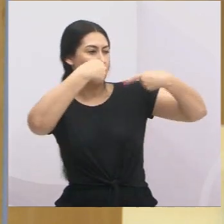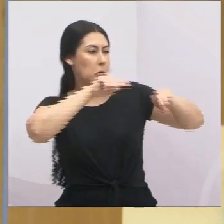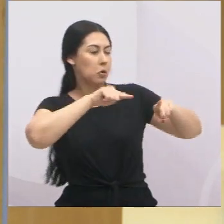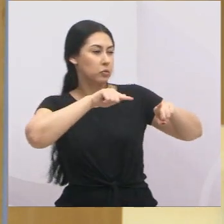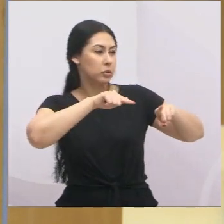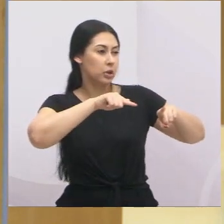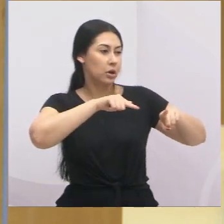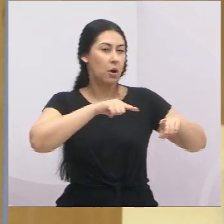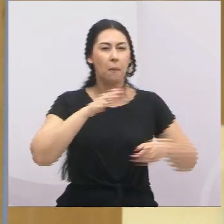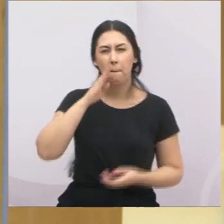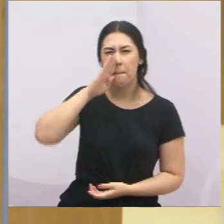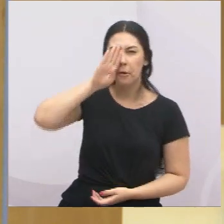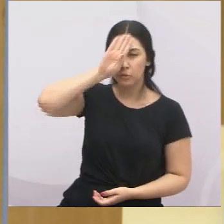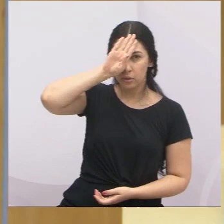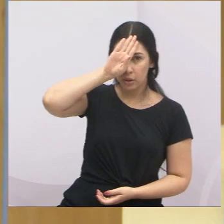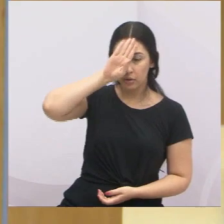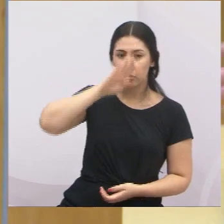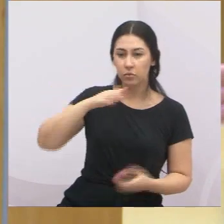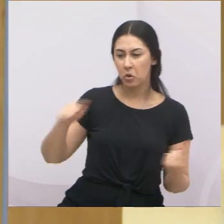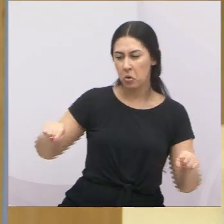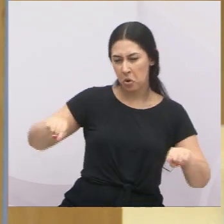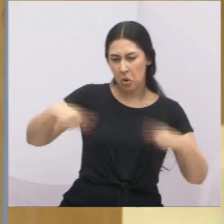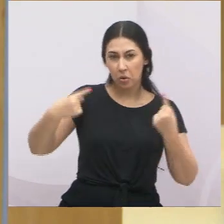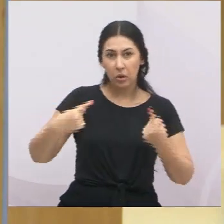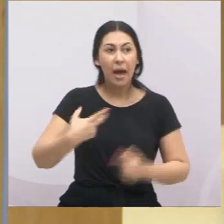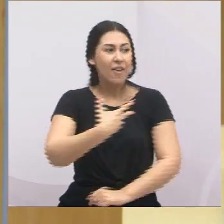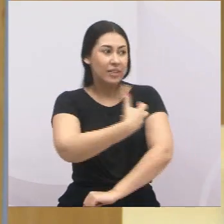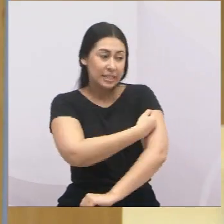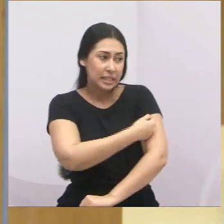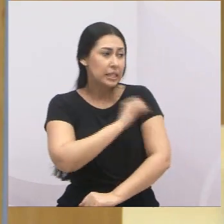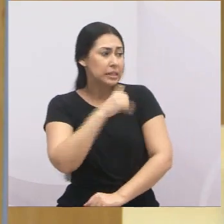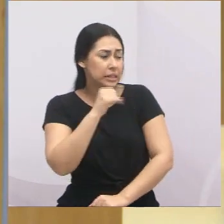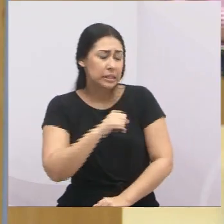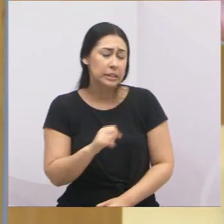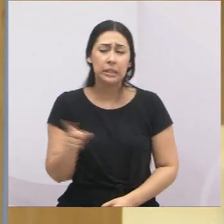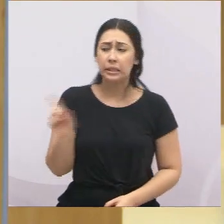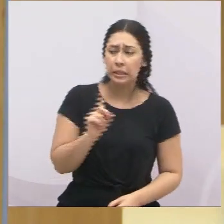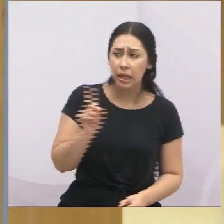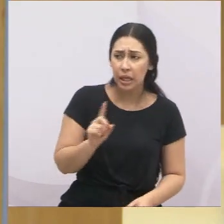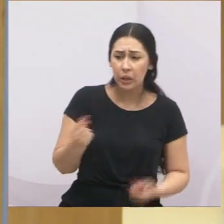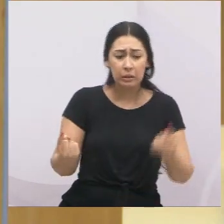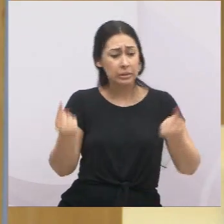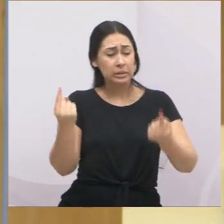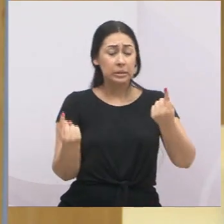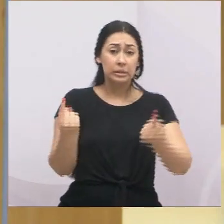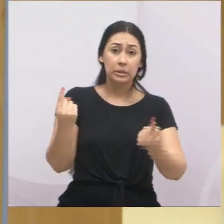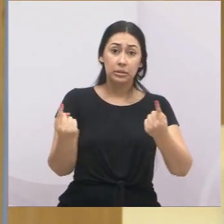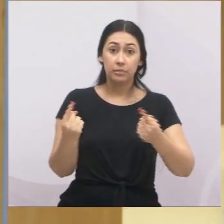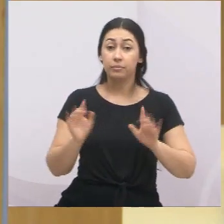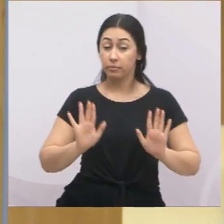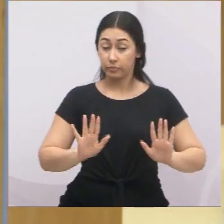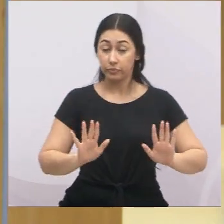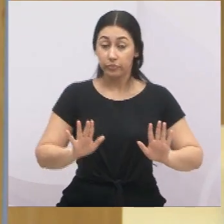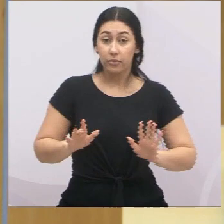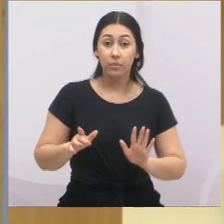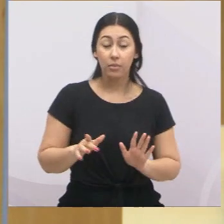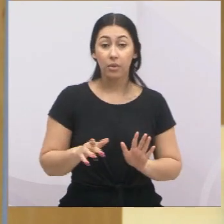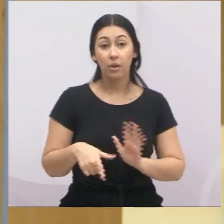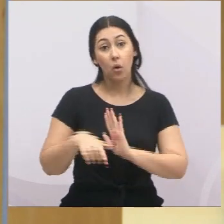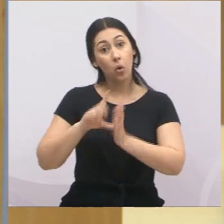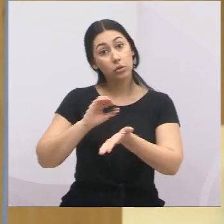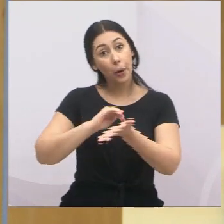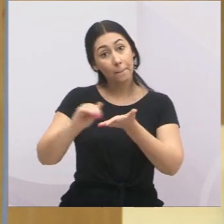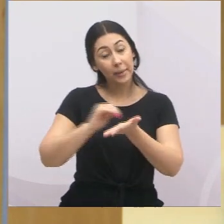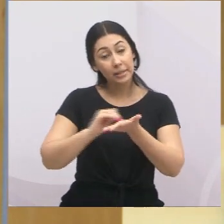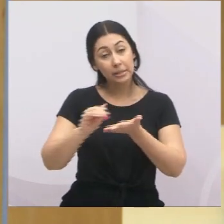da república, sobre vacinar ou não vacinar, qual vacina é a melhor. Está aí, ontem o Ministério da Saúde vai